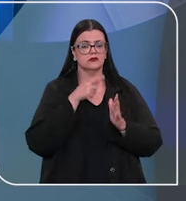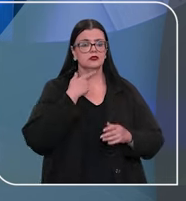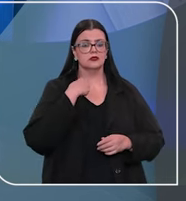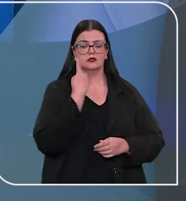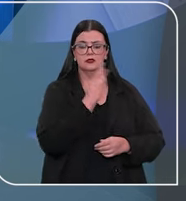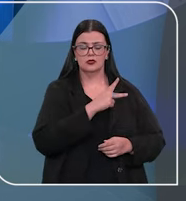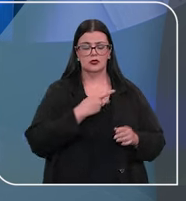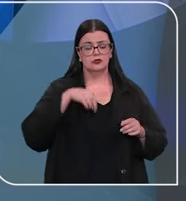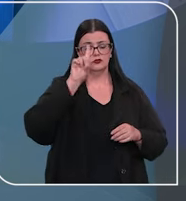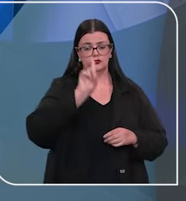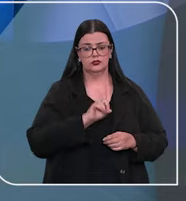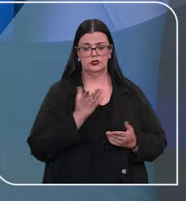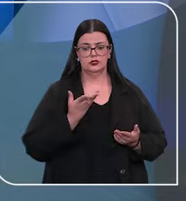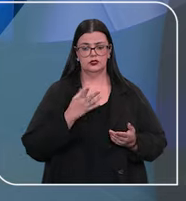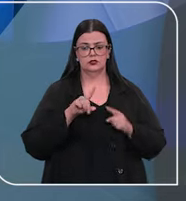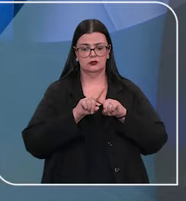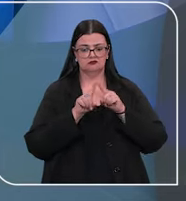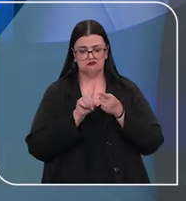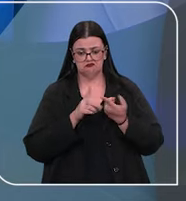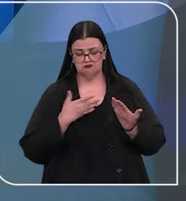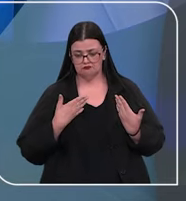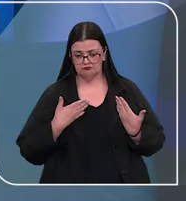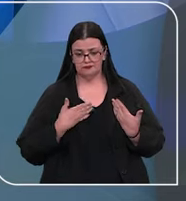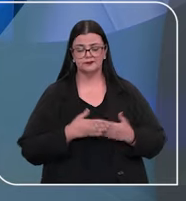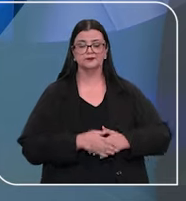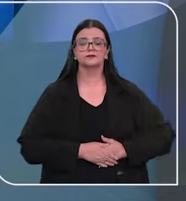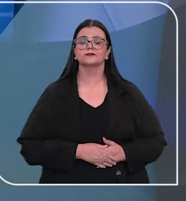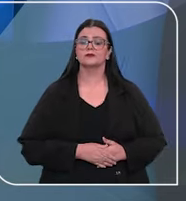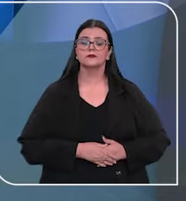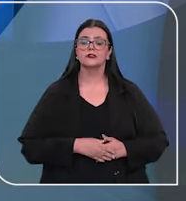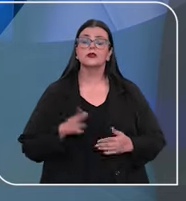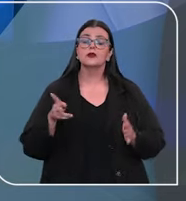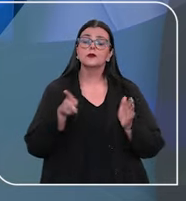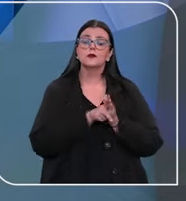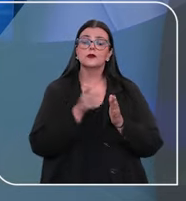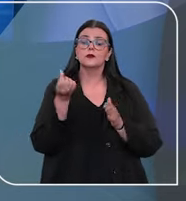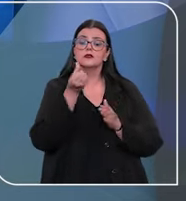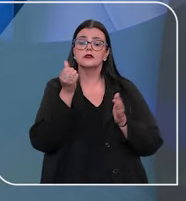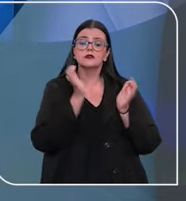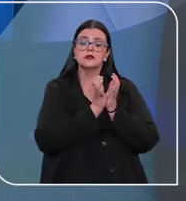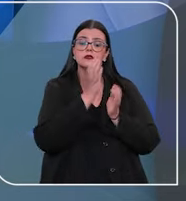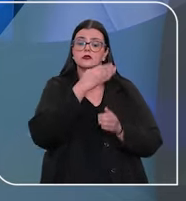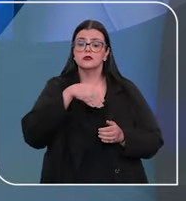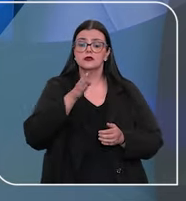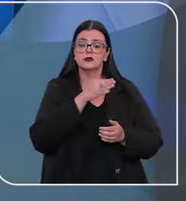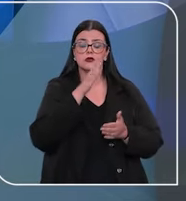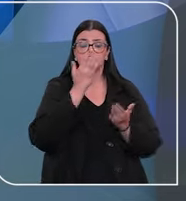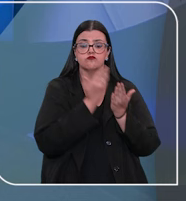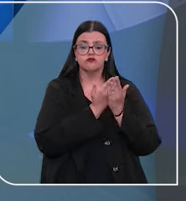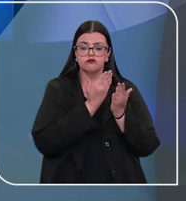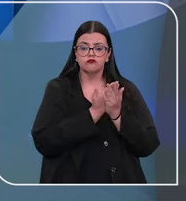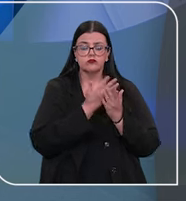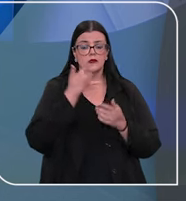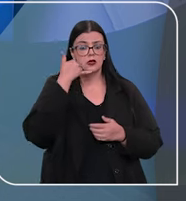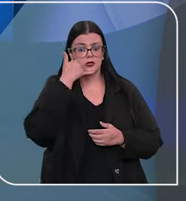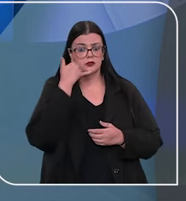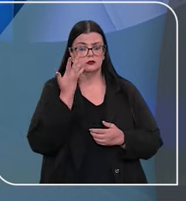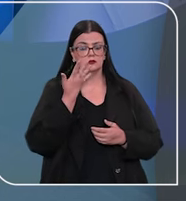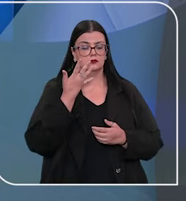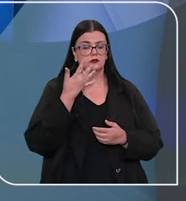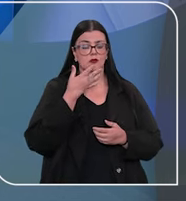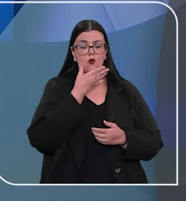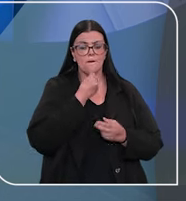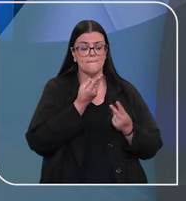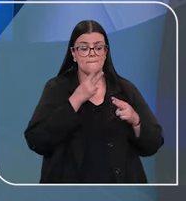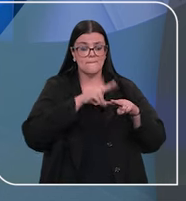voluntária para adoção é um direito da genitura. Já a sexta turma anulou provas decorrentes do acesso ao telefone